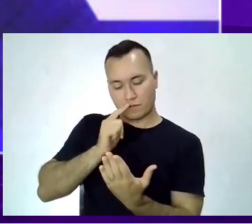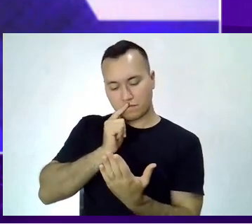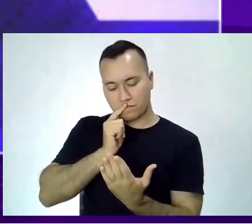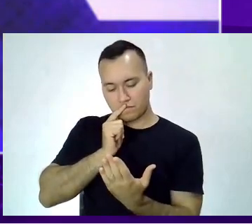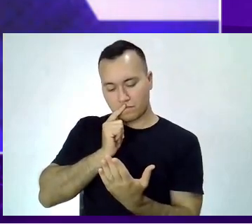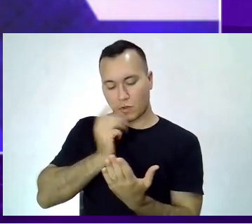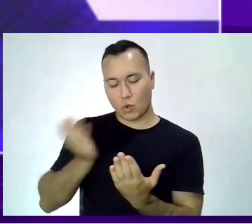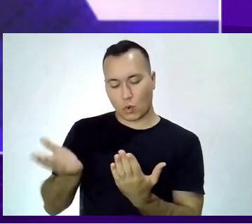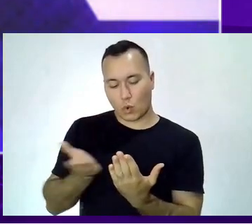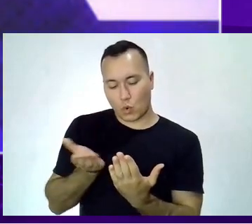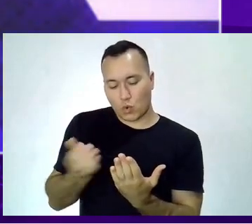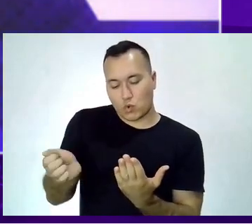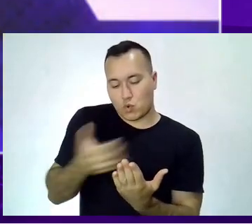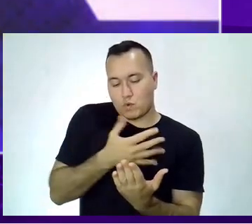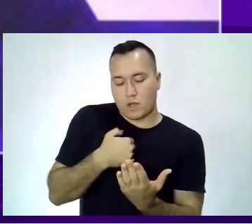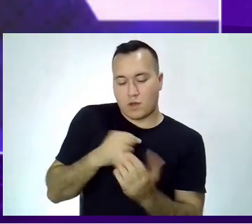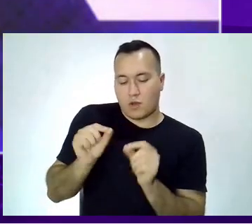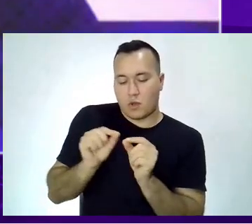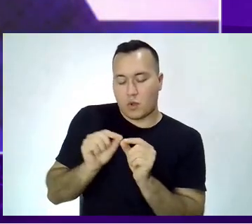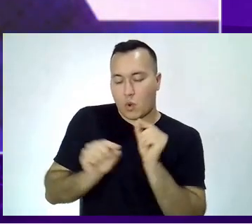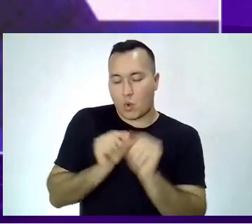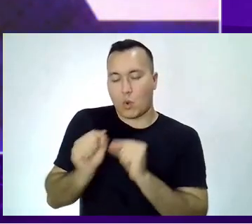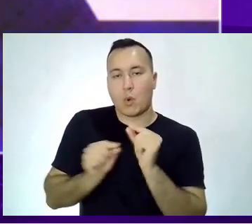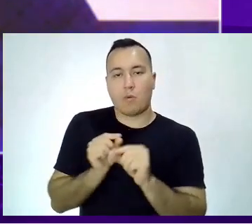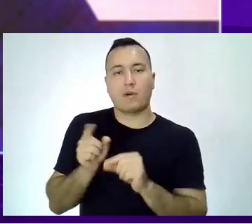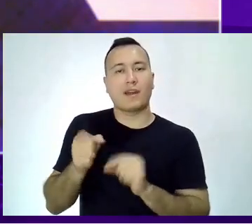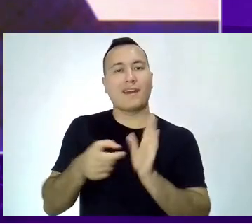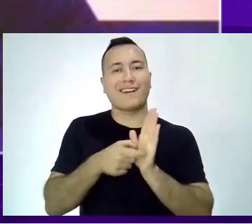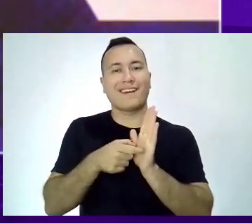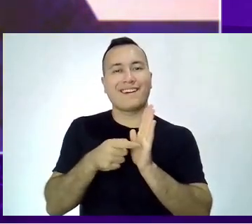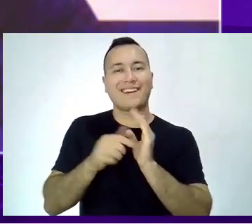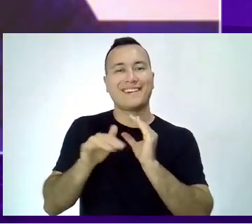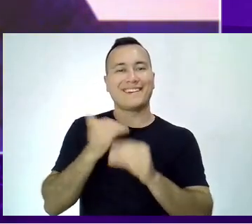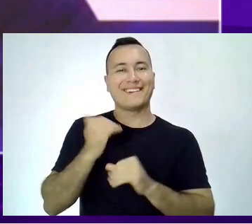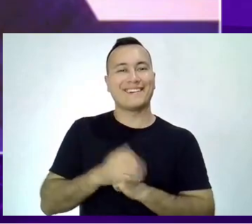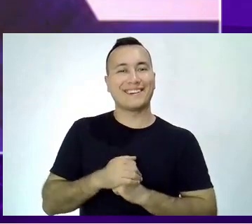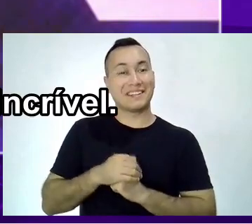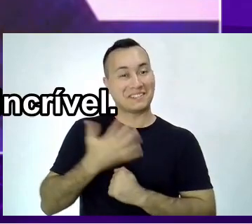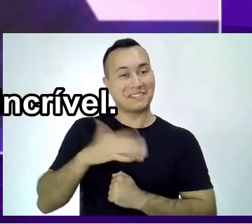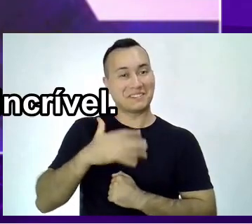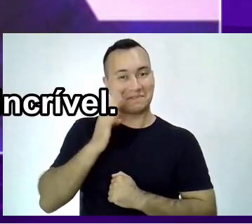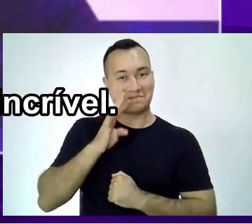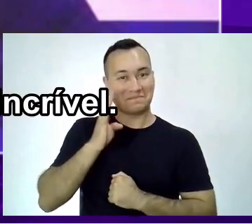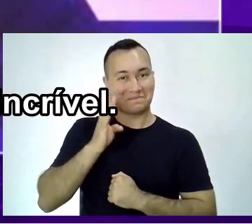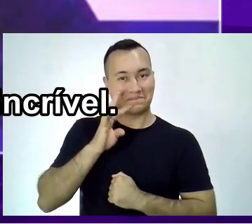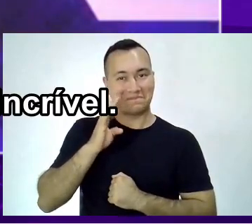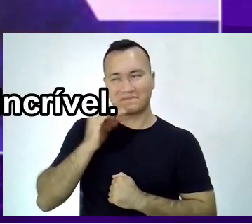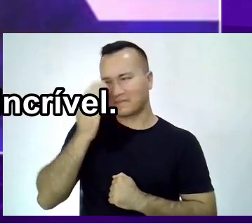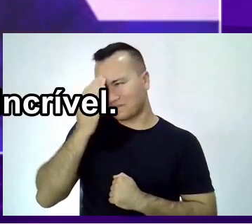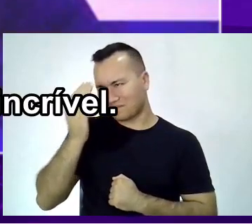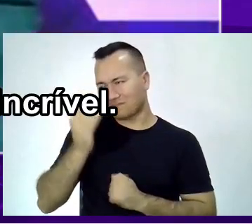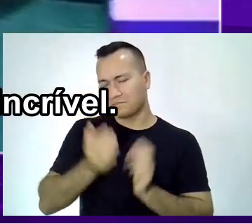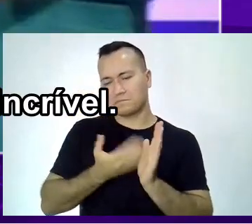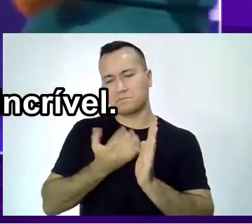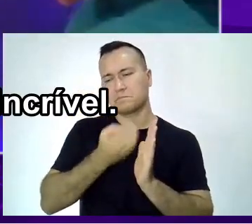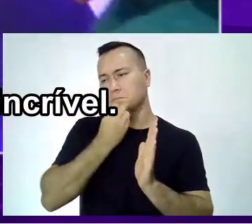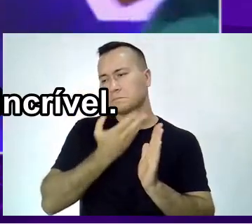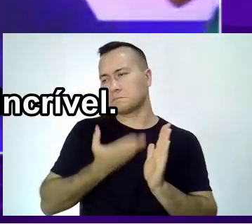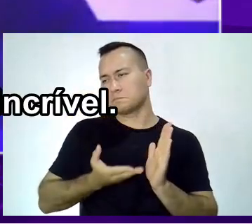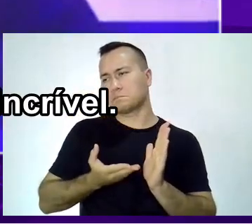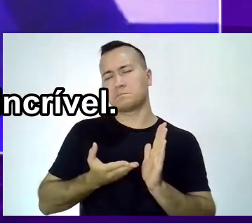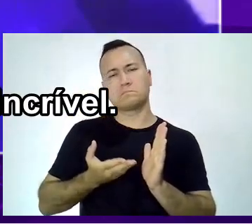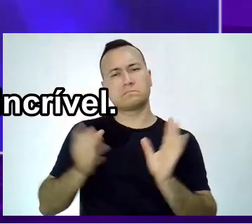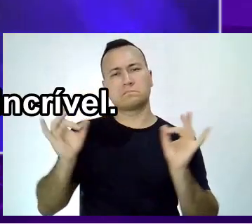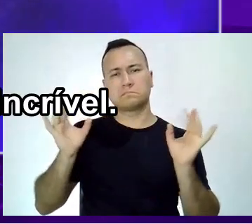fazer hoje. Muito legal. Parabéns. Valeu demais aqui o livro. Vou deixar para o pessoal poder ir visualizando. Eu